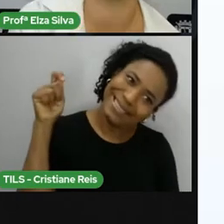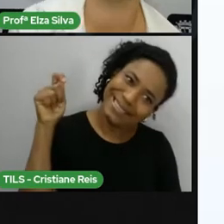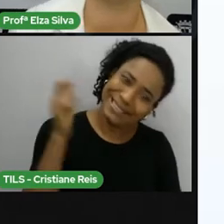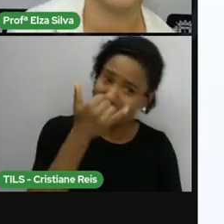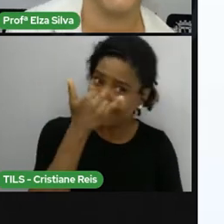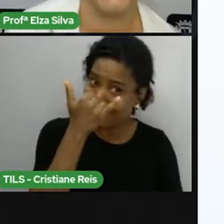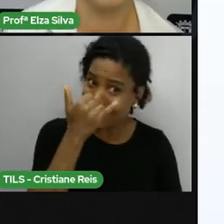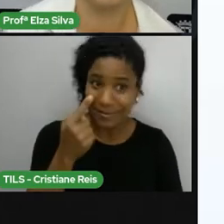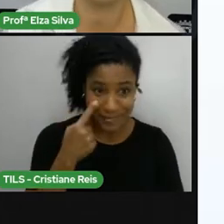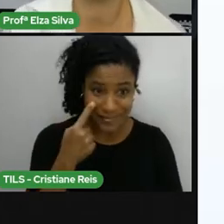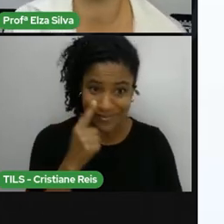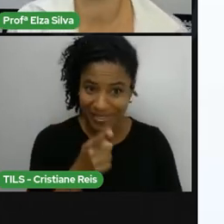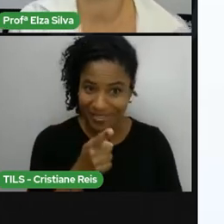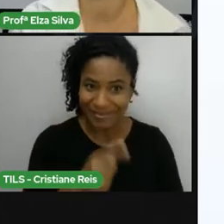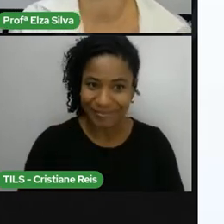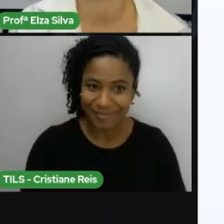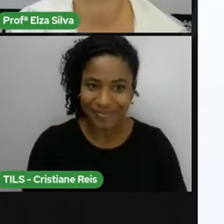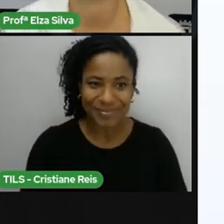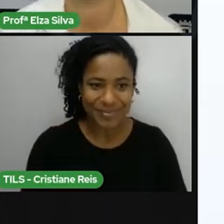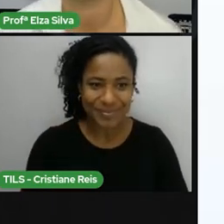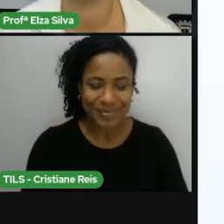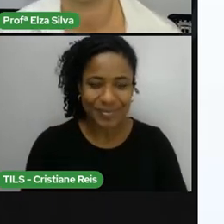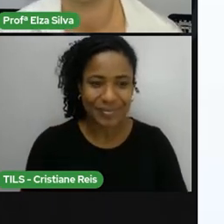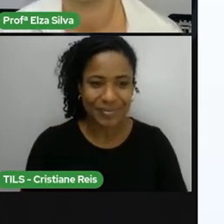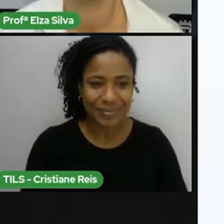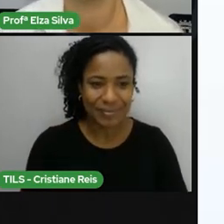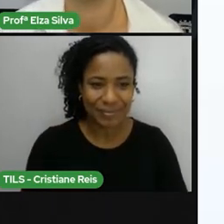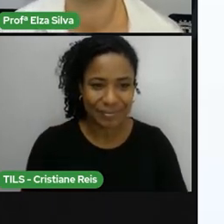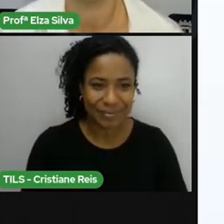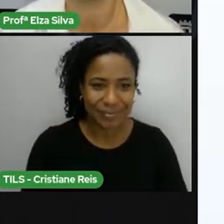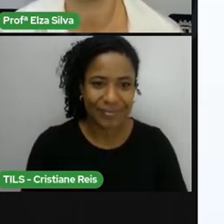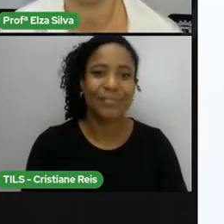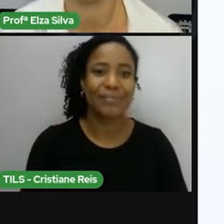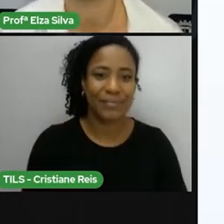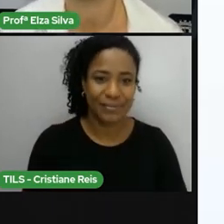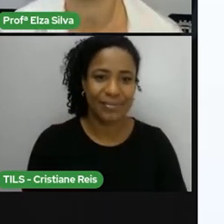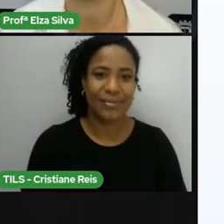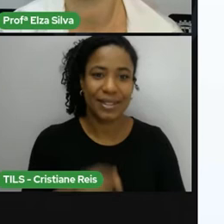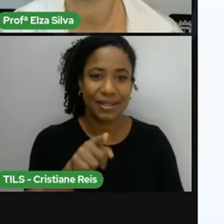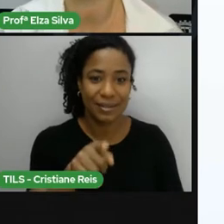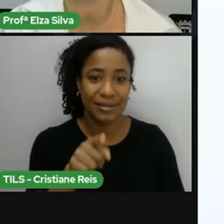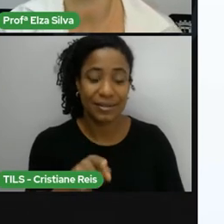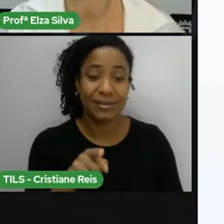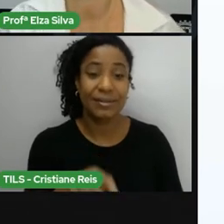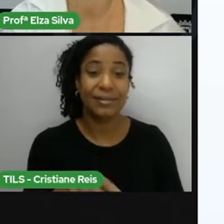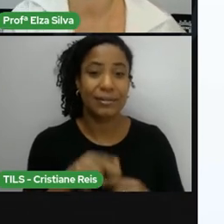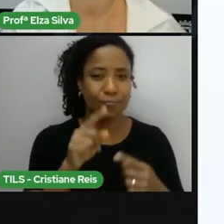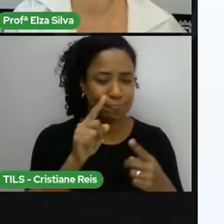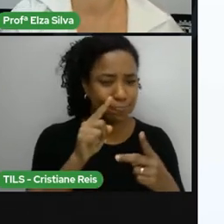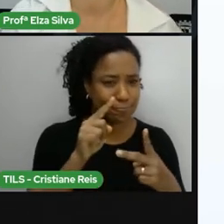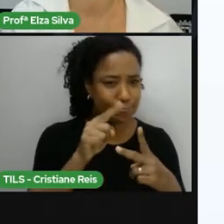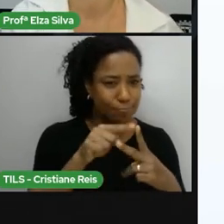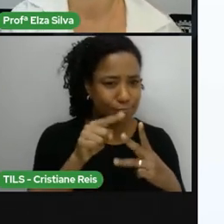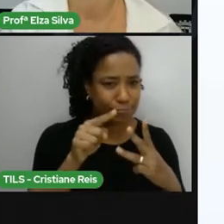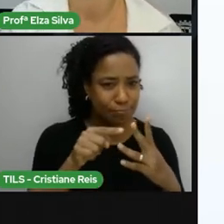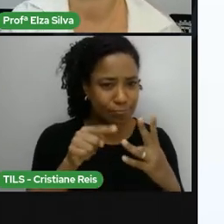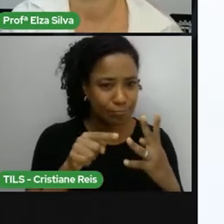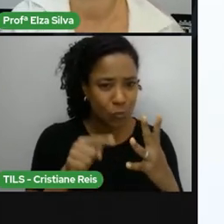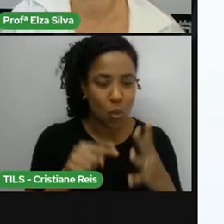tchan Nós temos aqui Duas Quatro Seis Oito letras